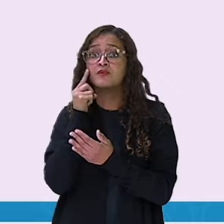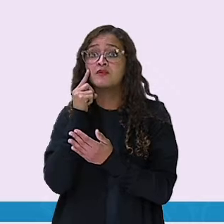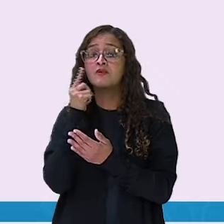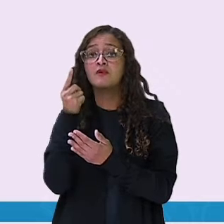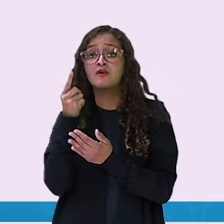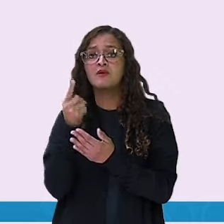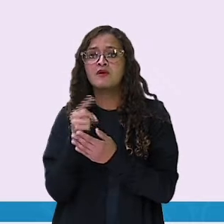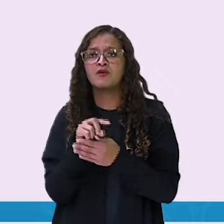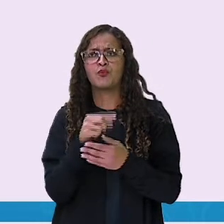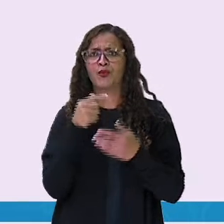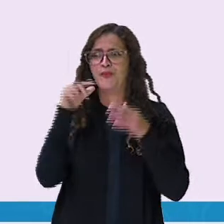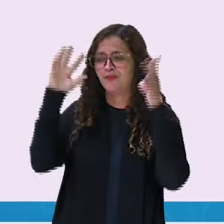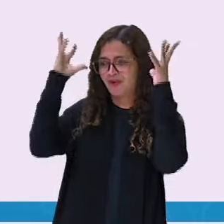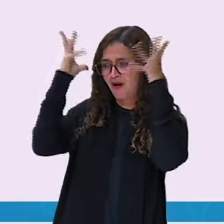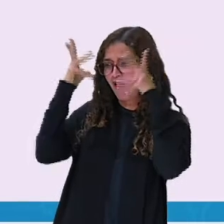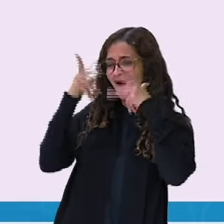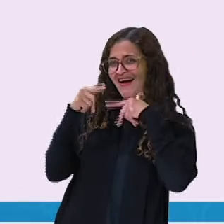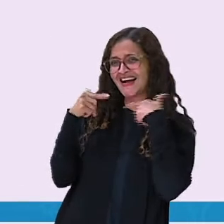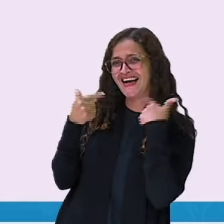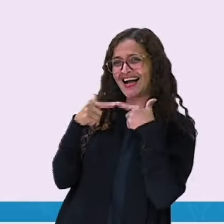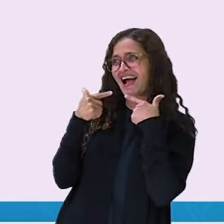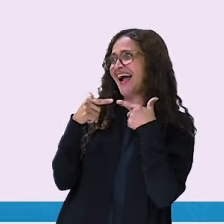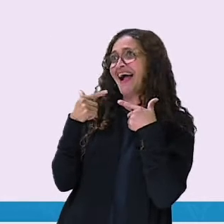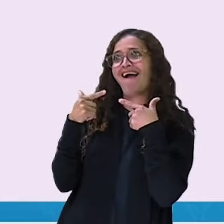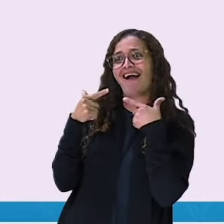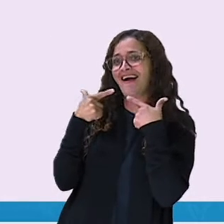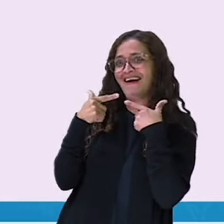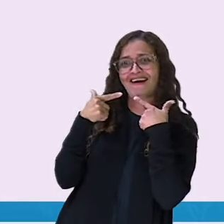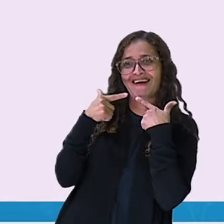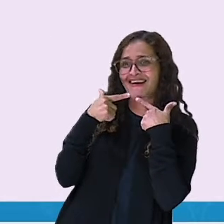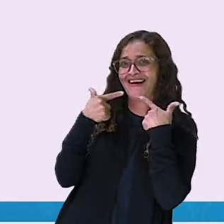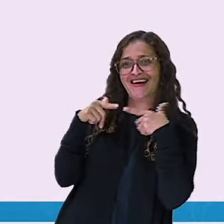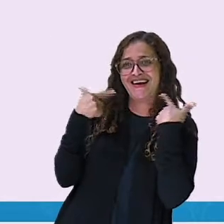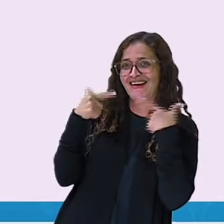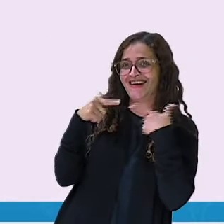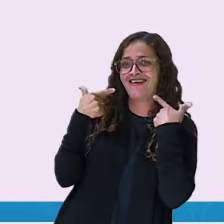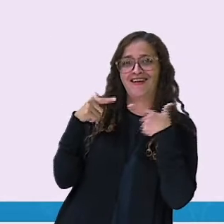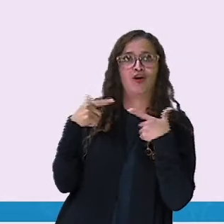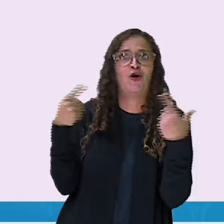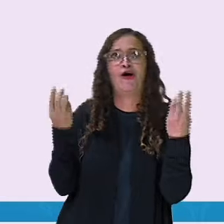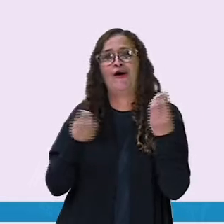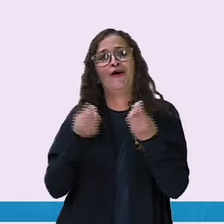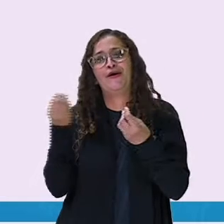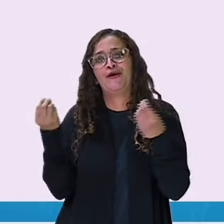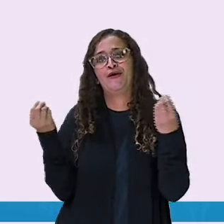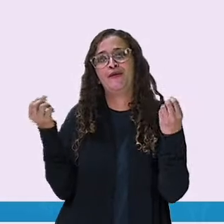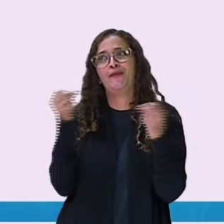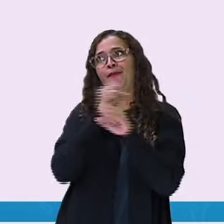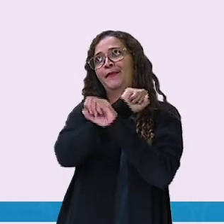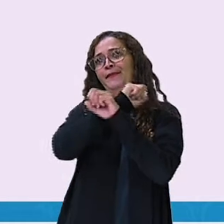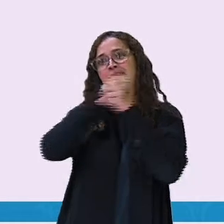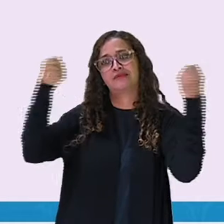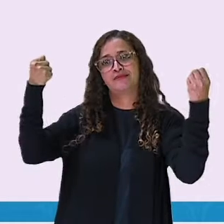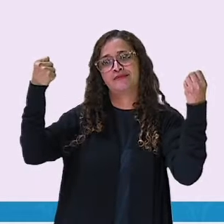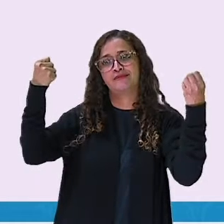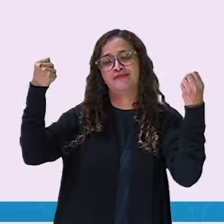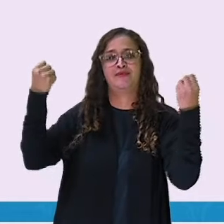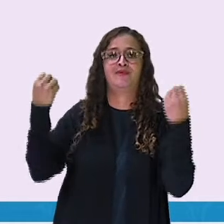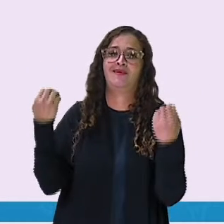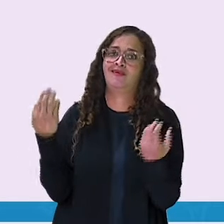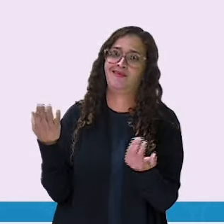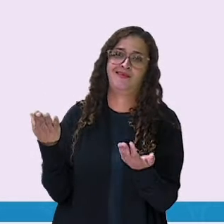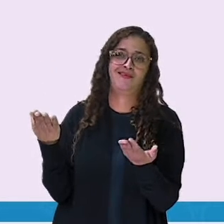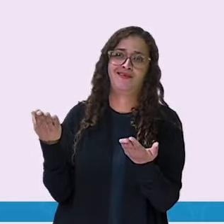de rir por achar ridícula e improvável tal possibilidade,